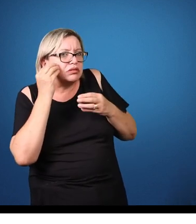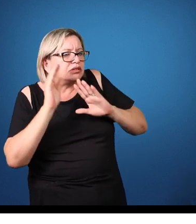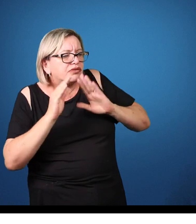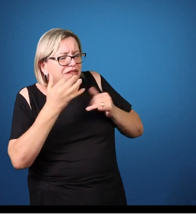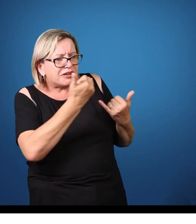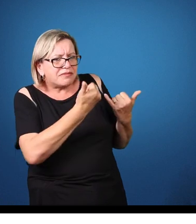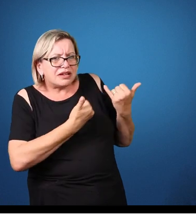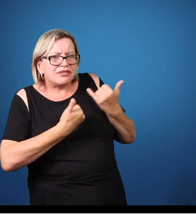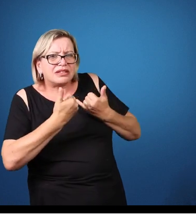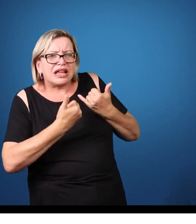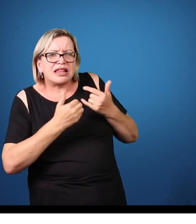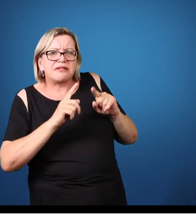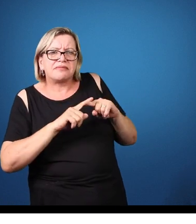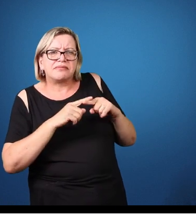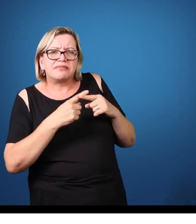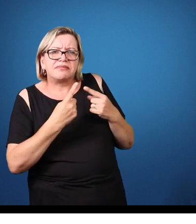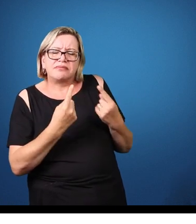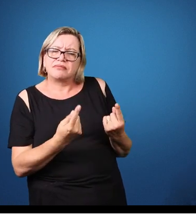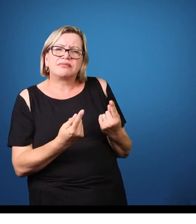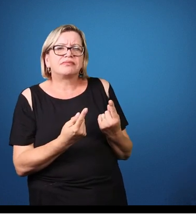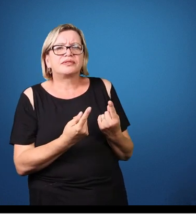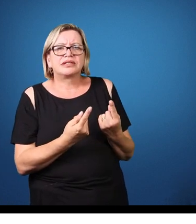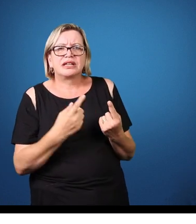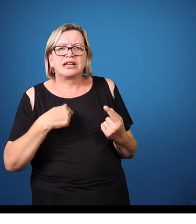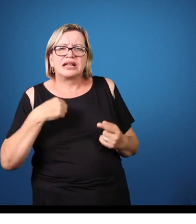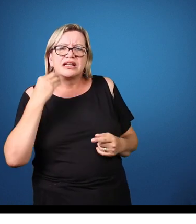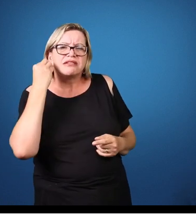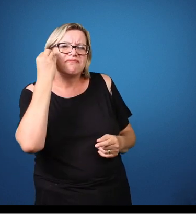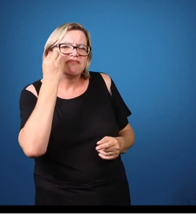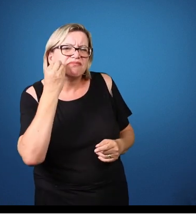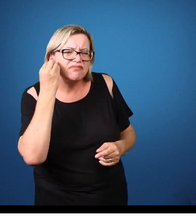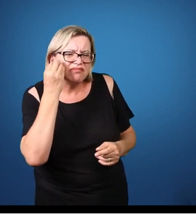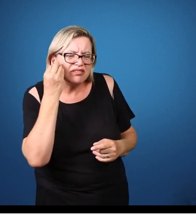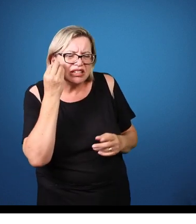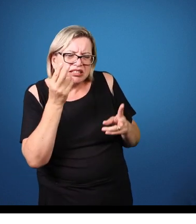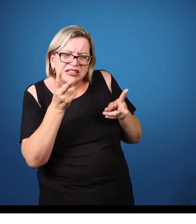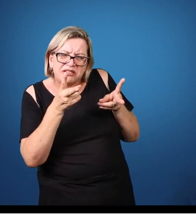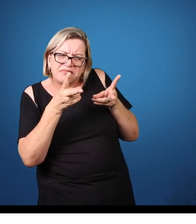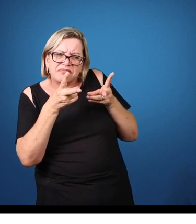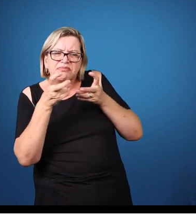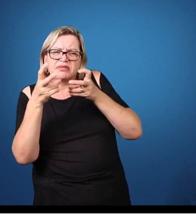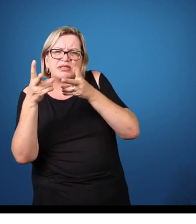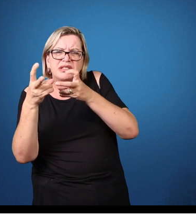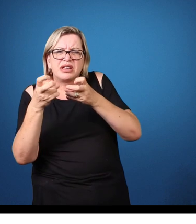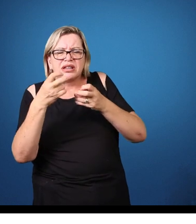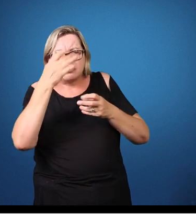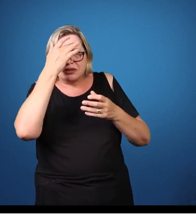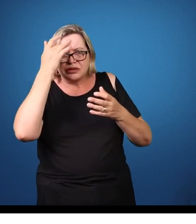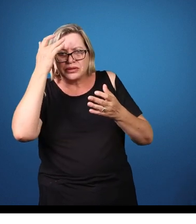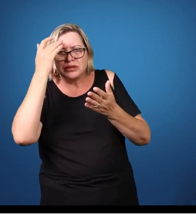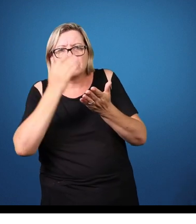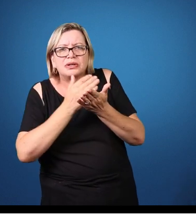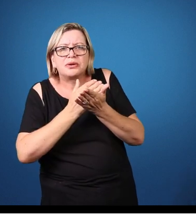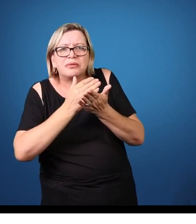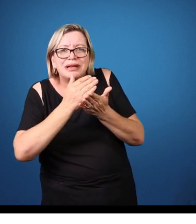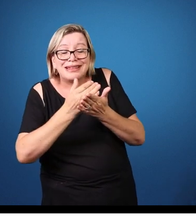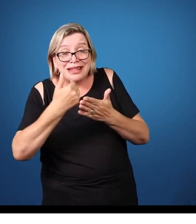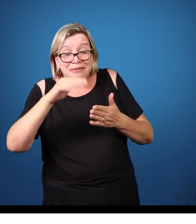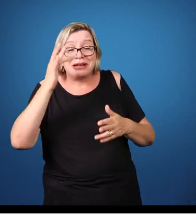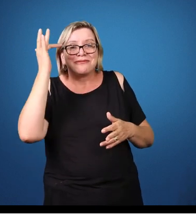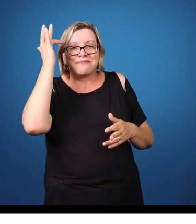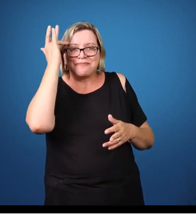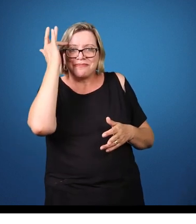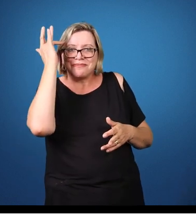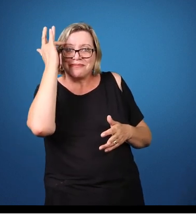olha, as pessoas que entram, às vezes, com mais idade num curso superior, elas tendem